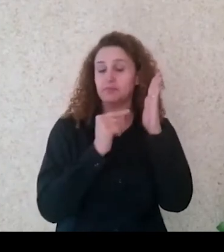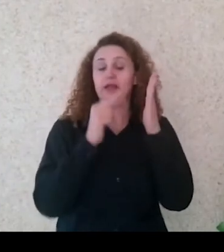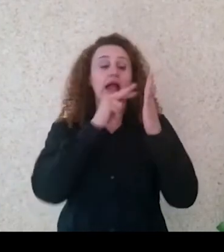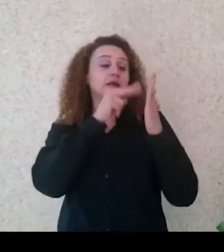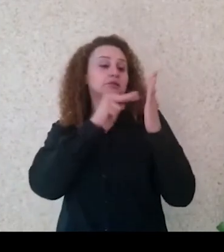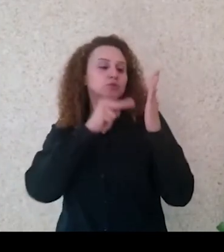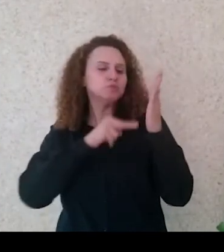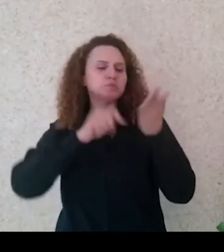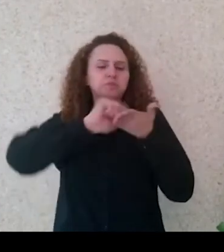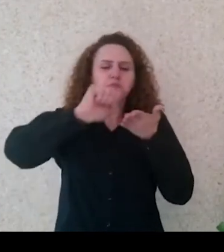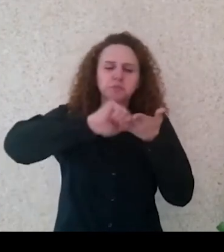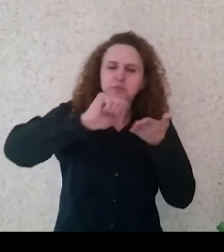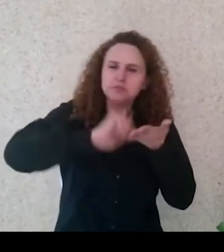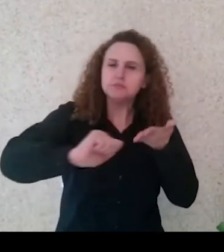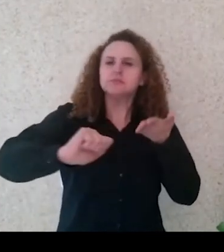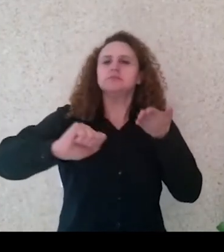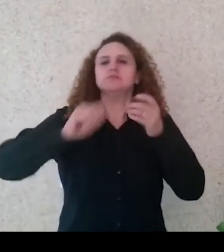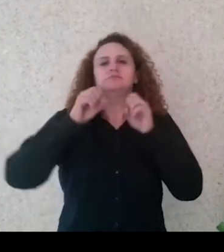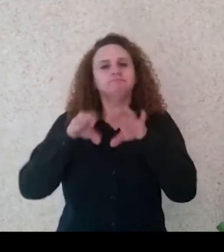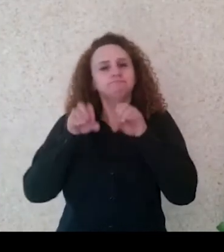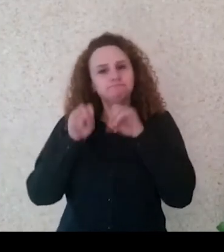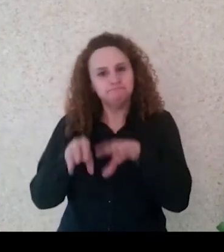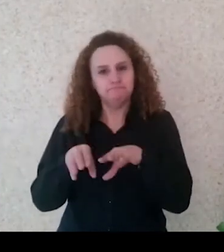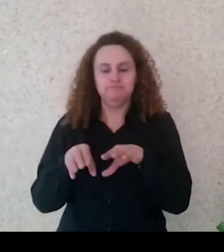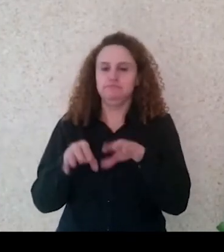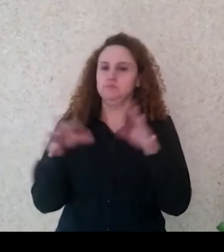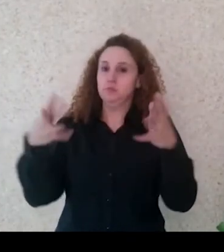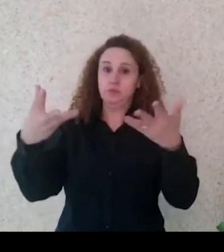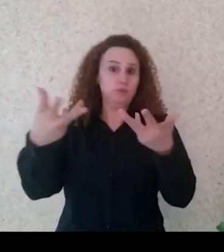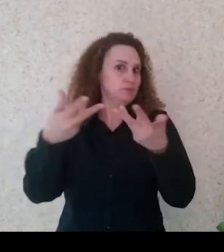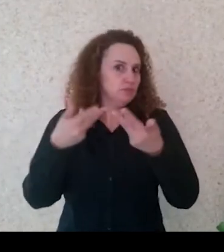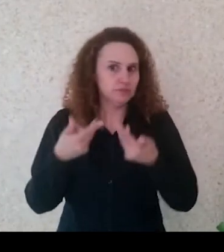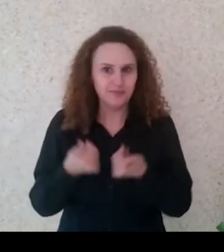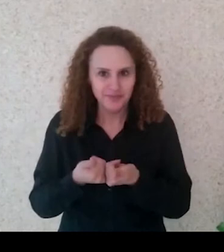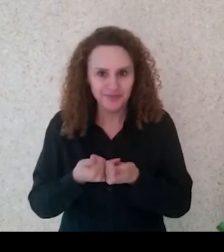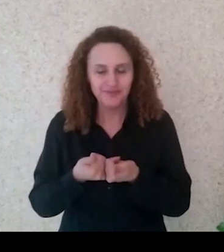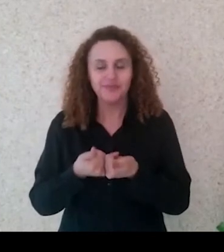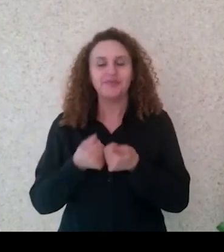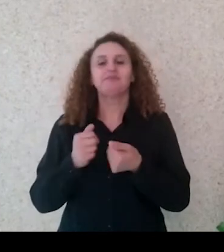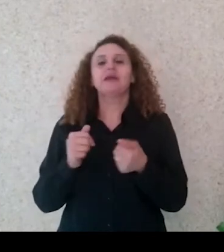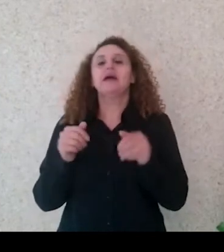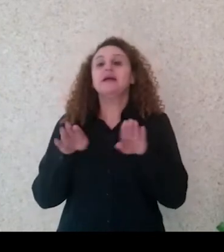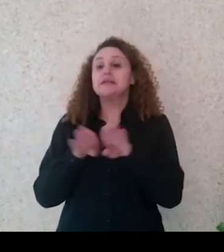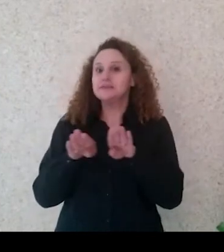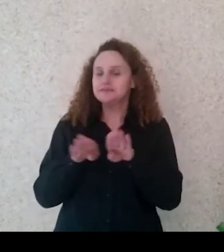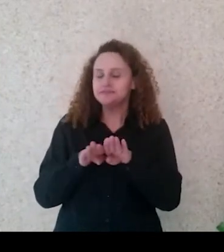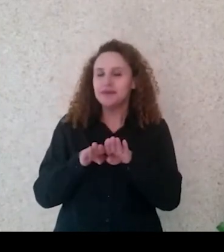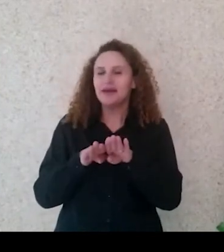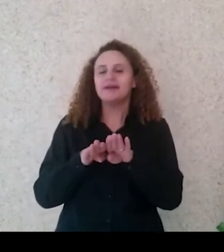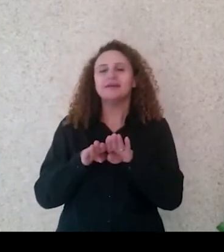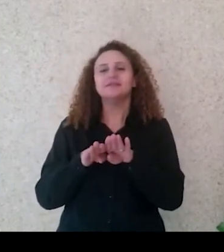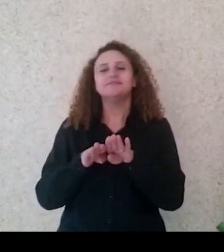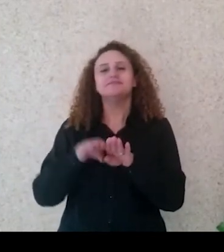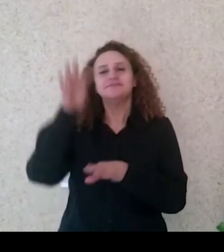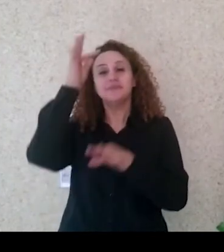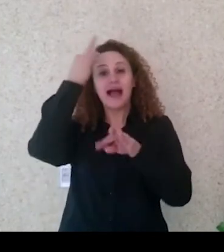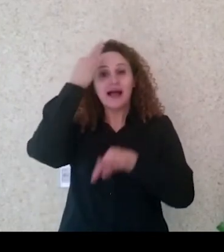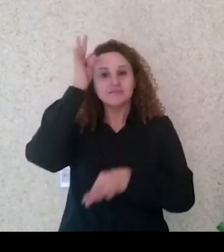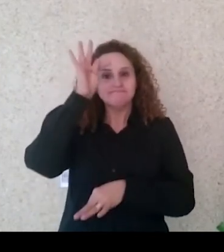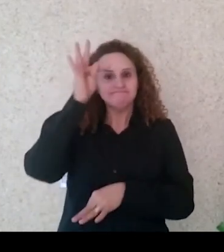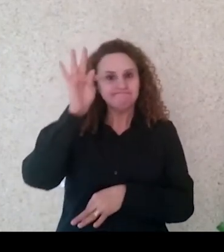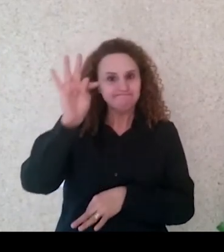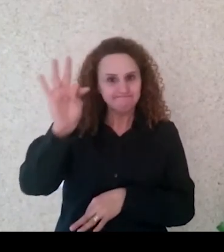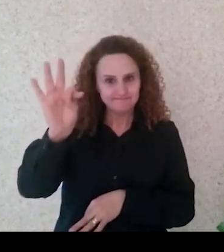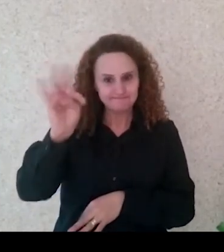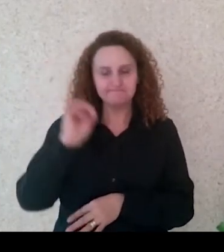no ensino. Então, nós, além de termos a parte teórica, nós trabalharemos aí